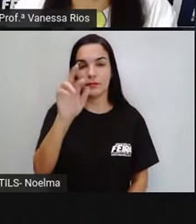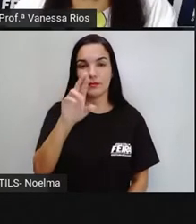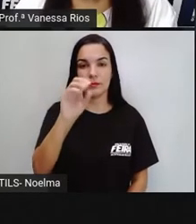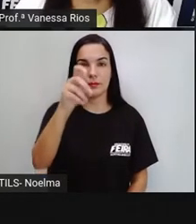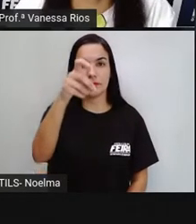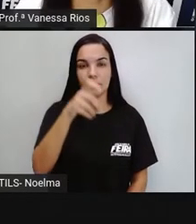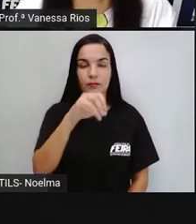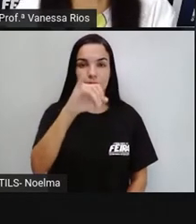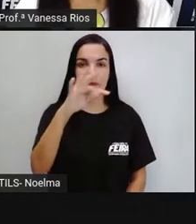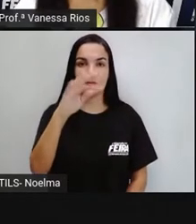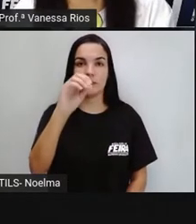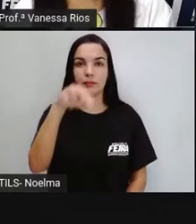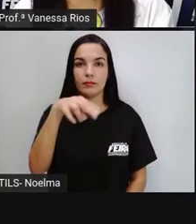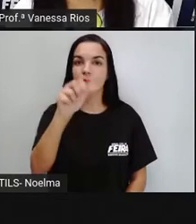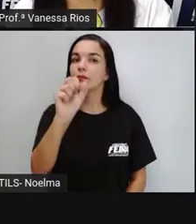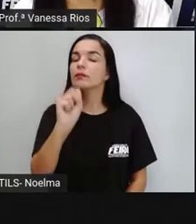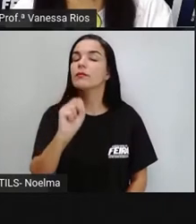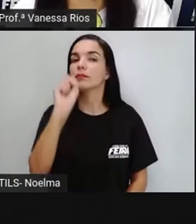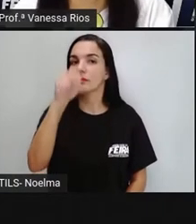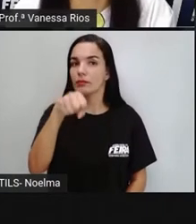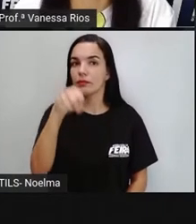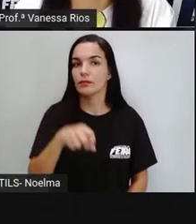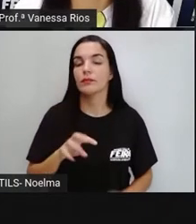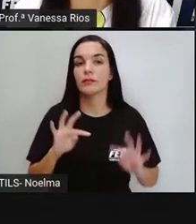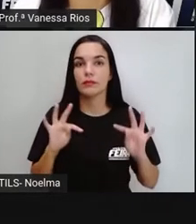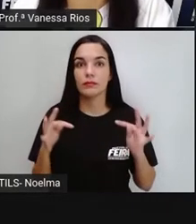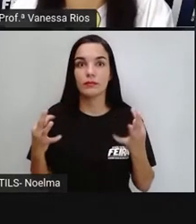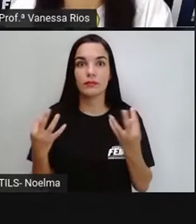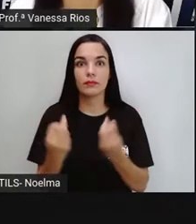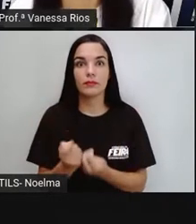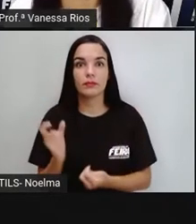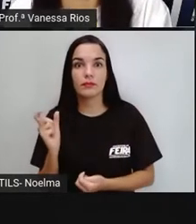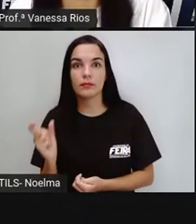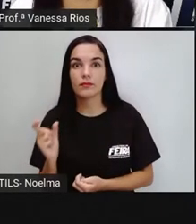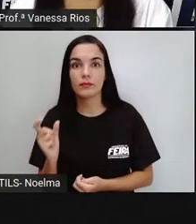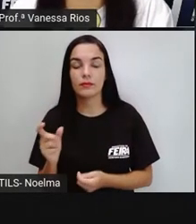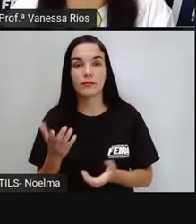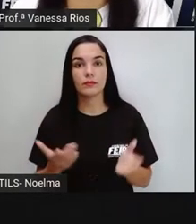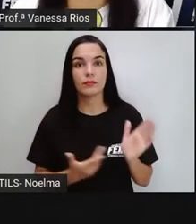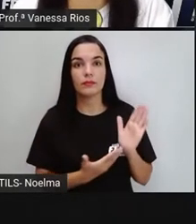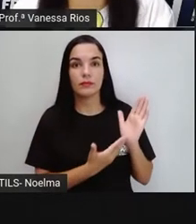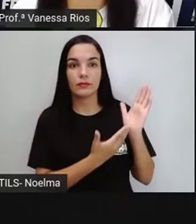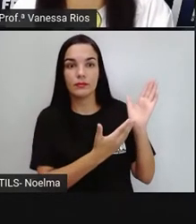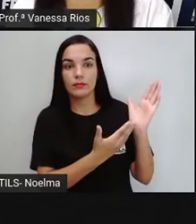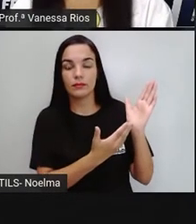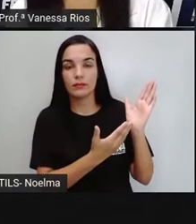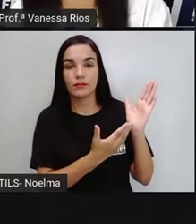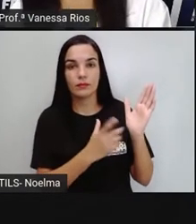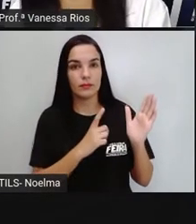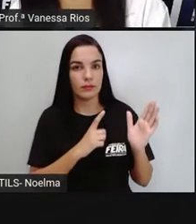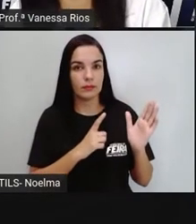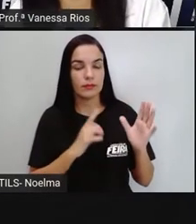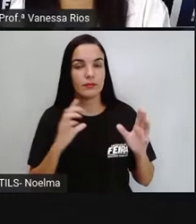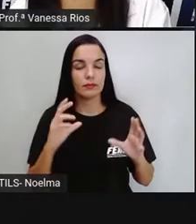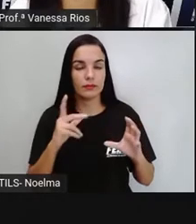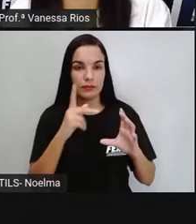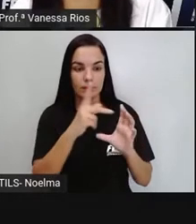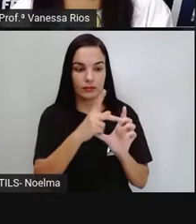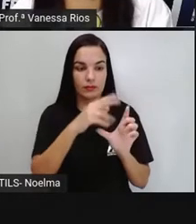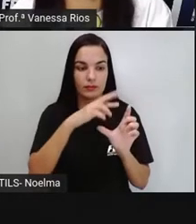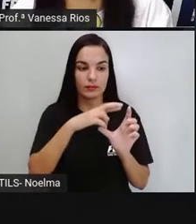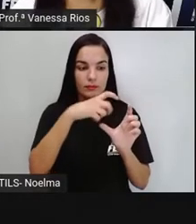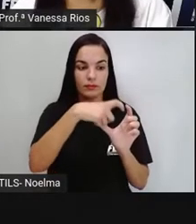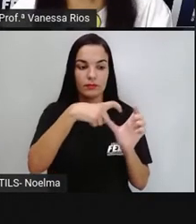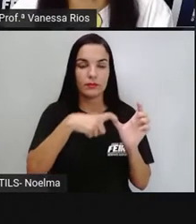também em um detalhe. Todas as palavras que apareceram aí na classificação de proparoxítonas, elas